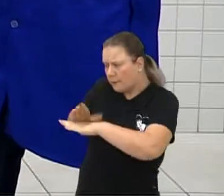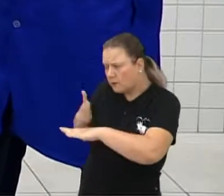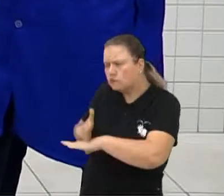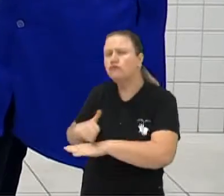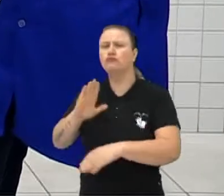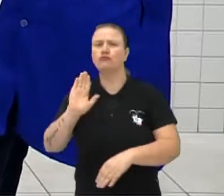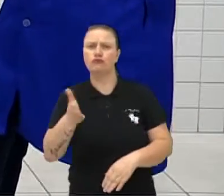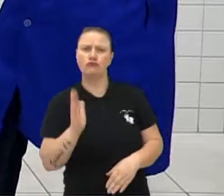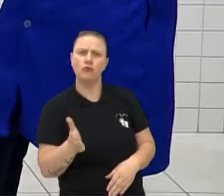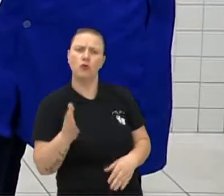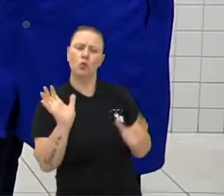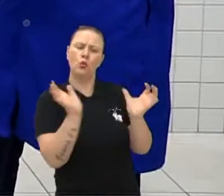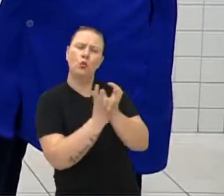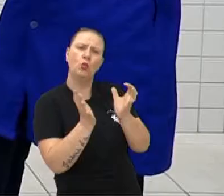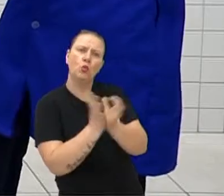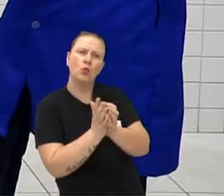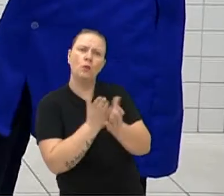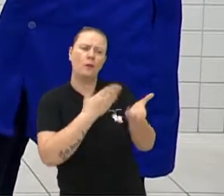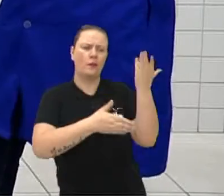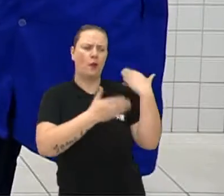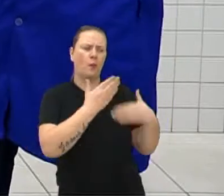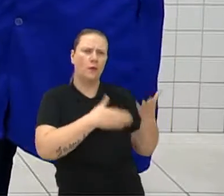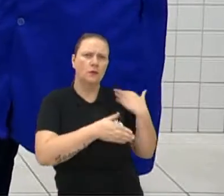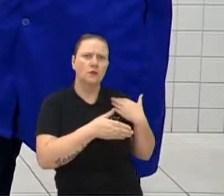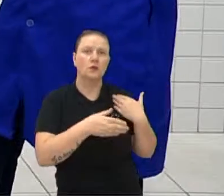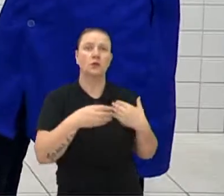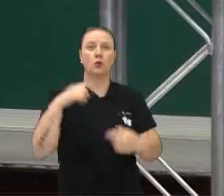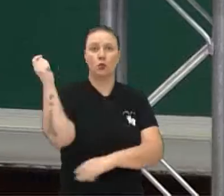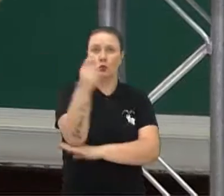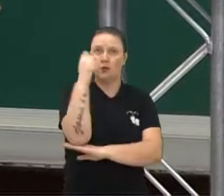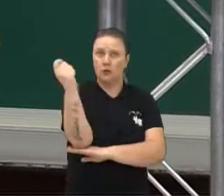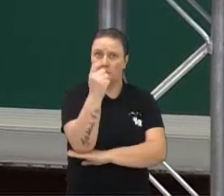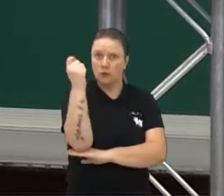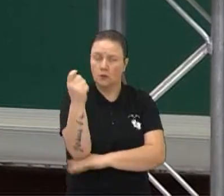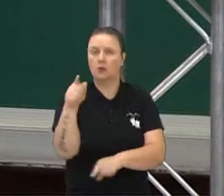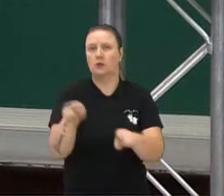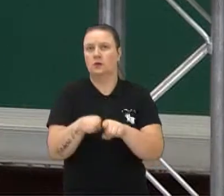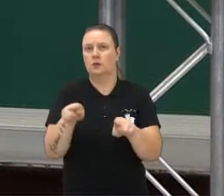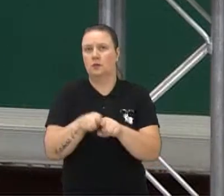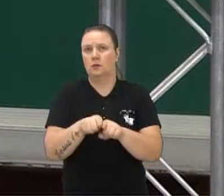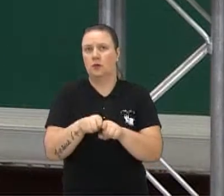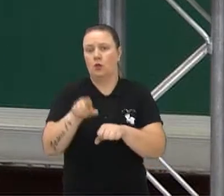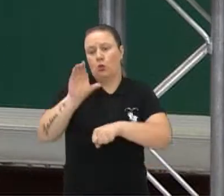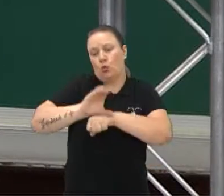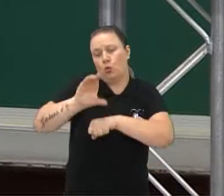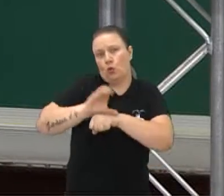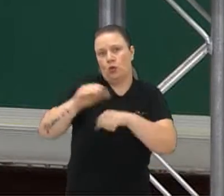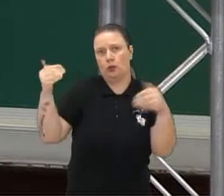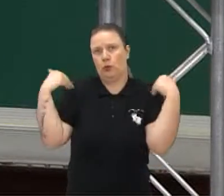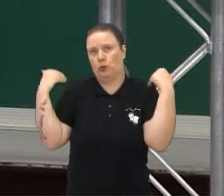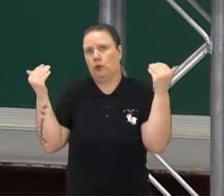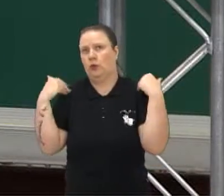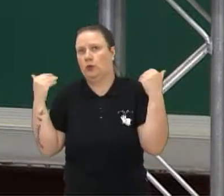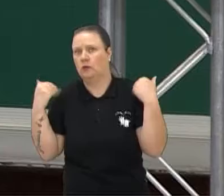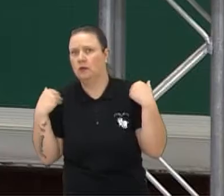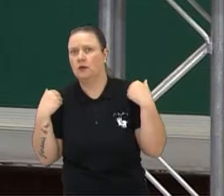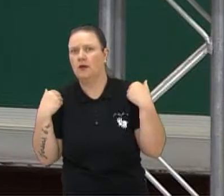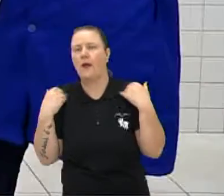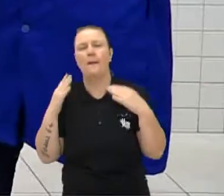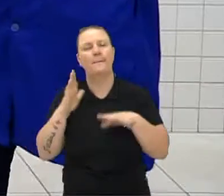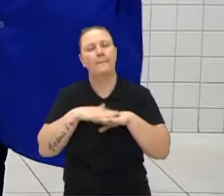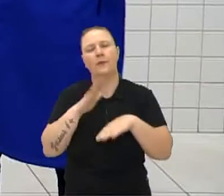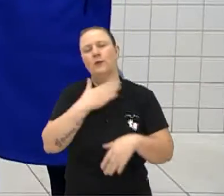já tive uns grupos de dança lá no Rio Grande do Sul, quando eu morava lá e era acadêmica do curso de educação física. Era o estilo que os alunos mais